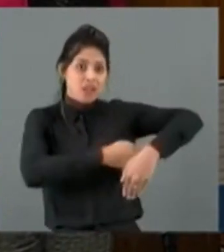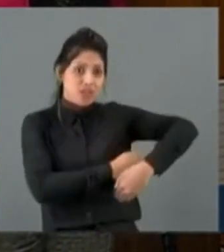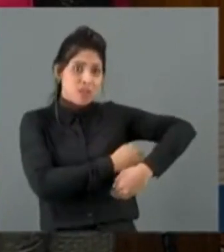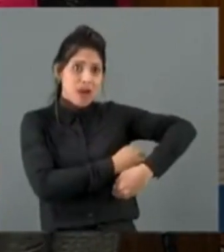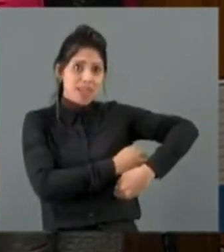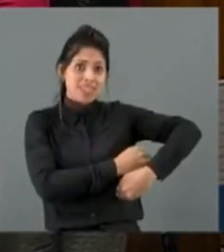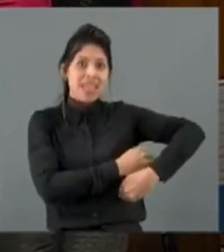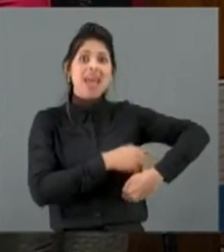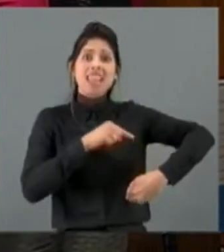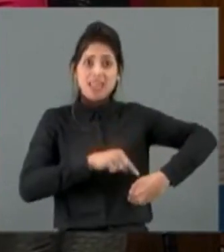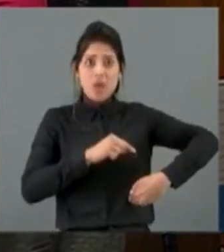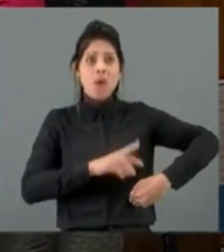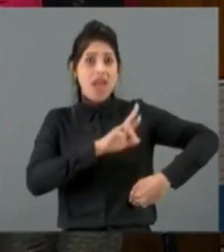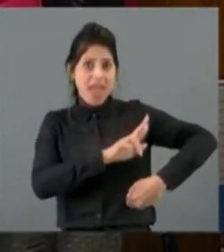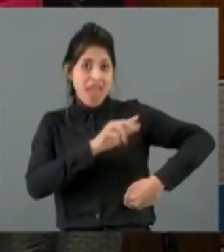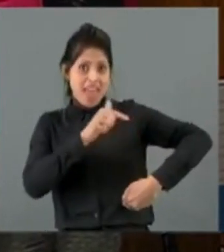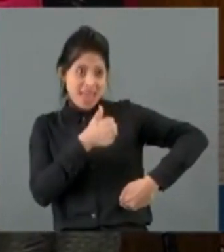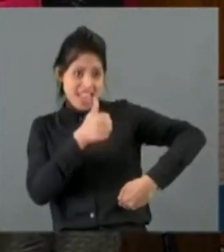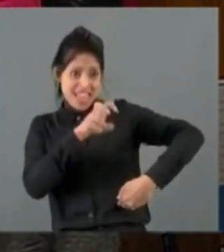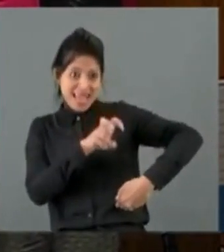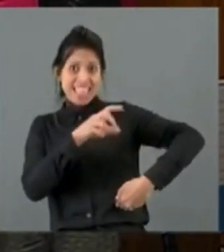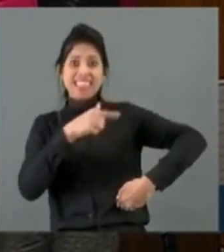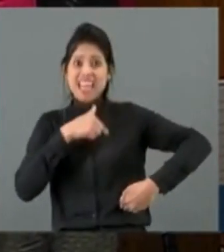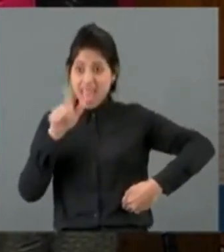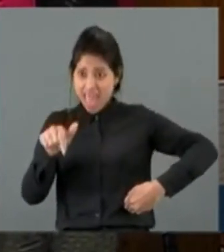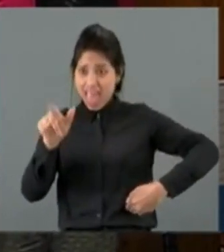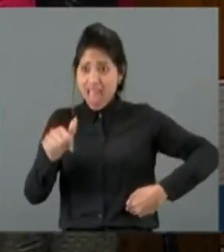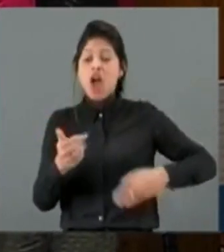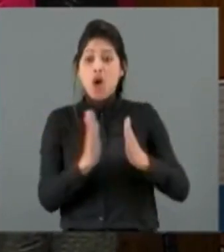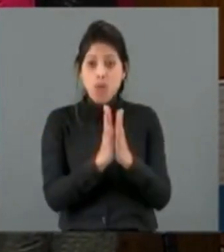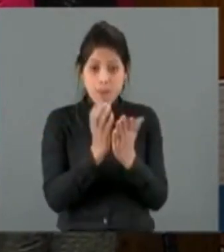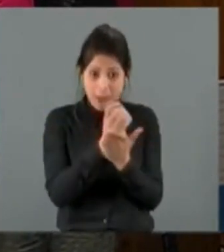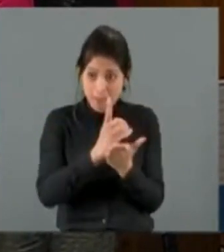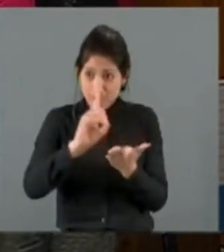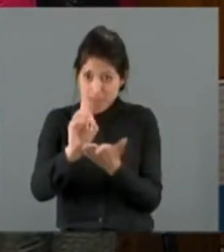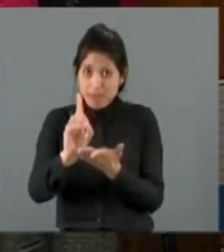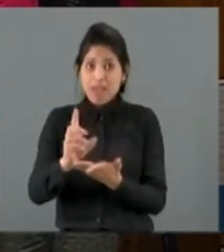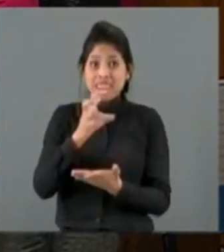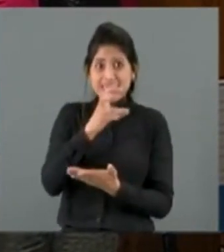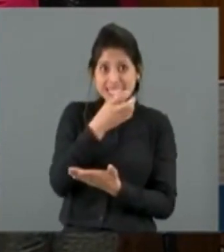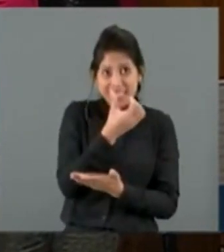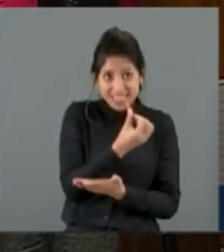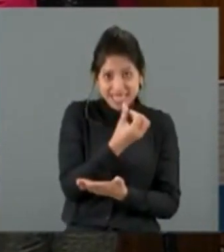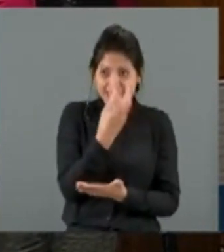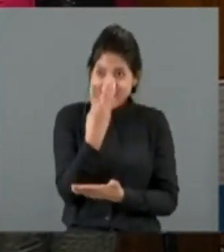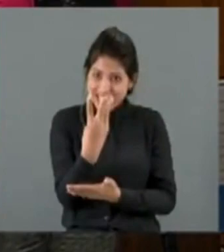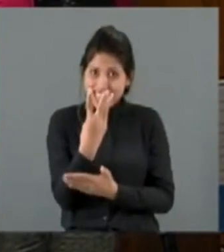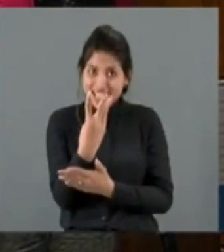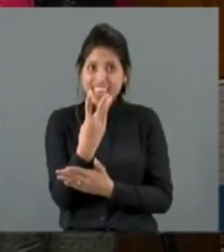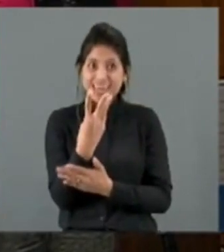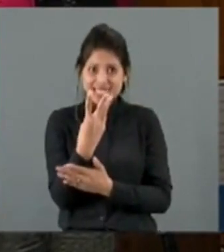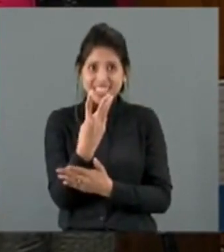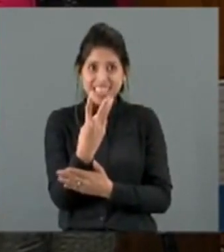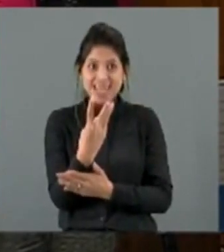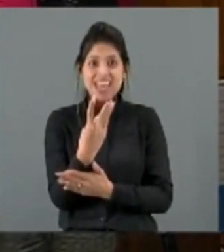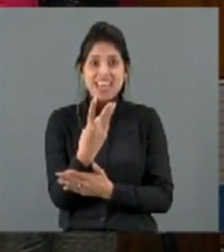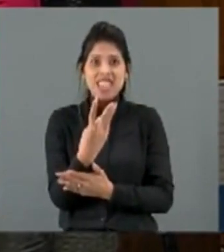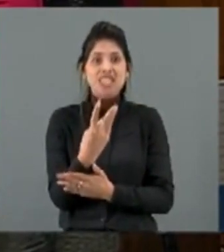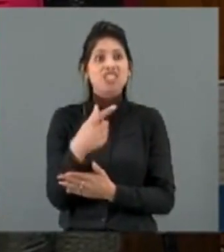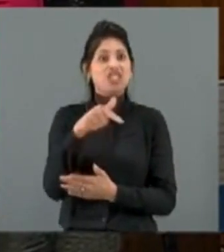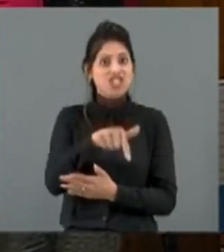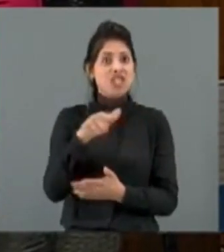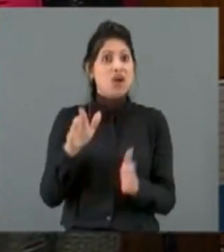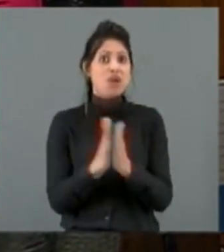com essa AR-15, não, aliás é uma BS de 66 tiros, essa aqui, que vai debaixo do braço dela. Em havendo um golpe,